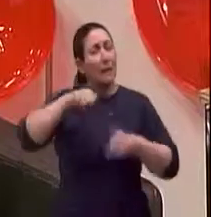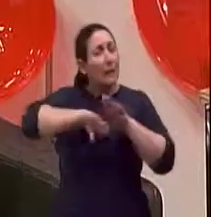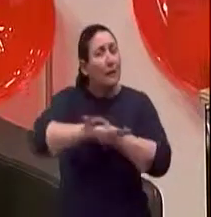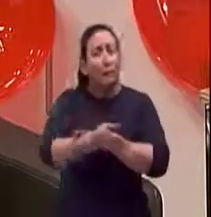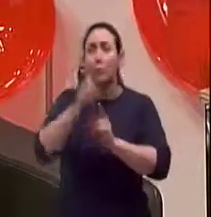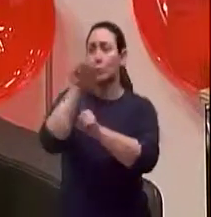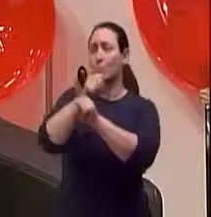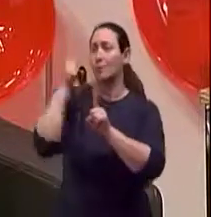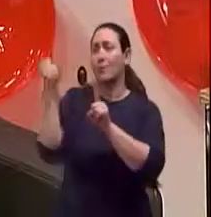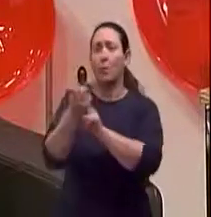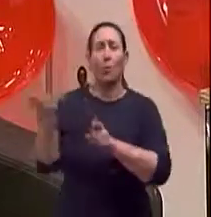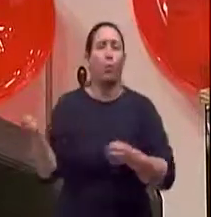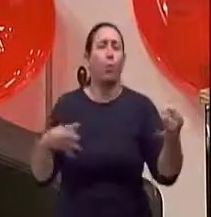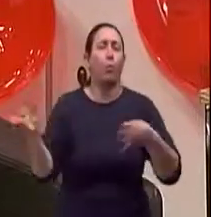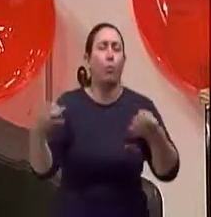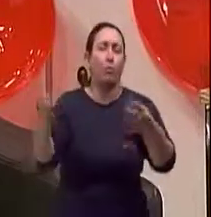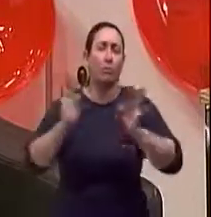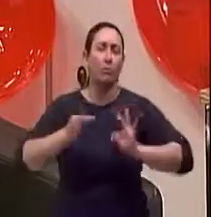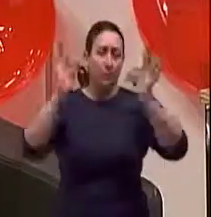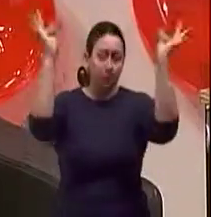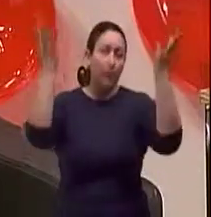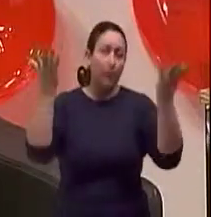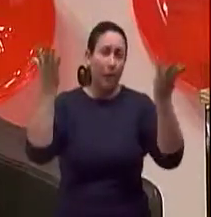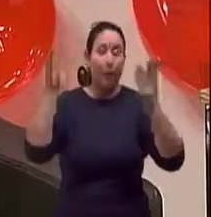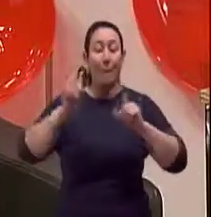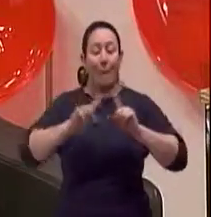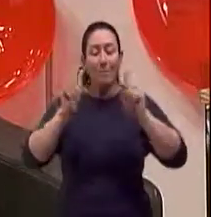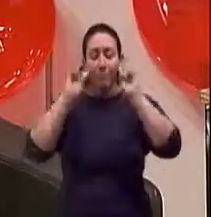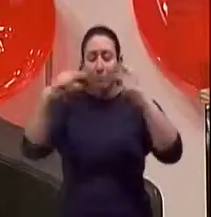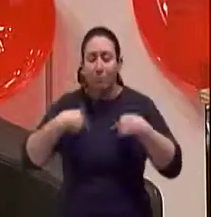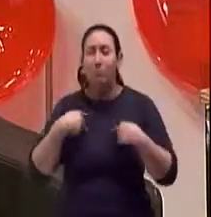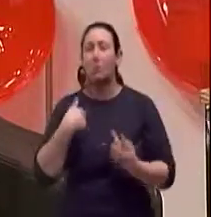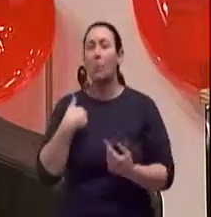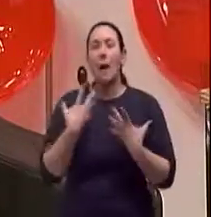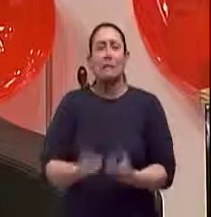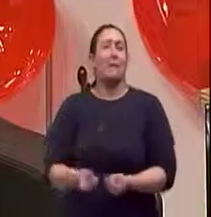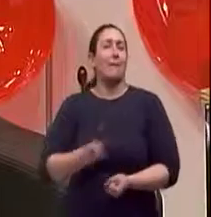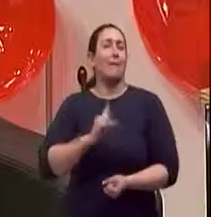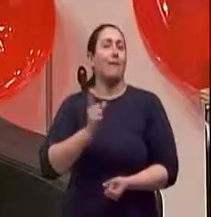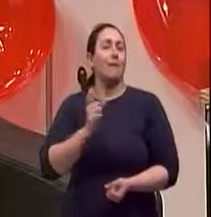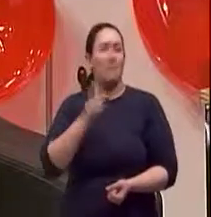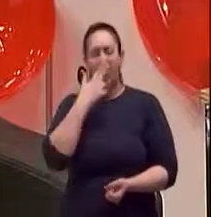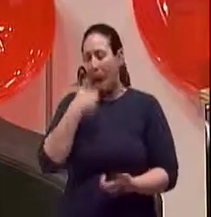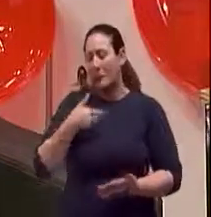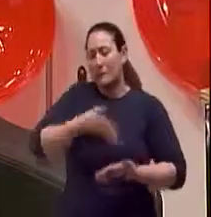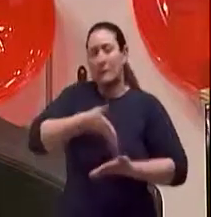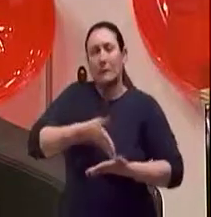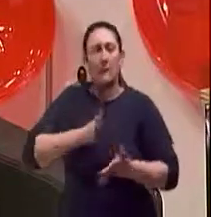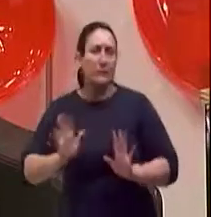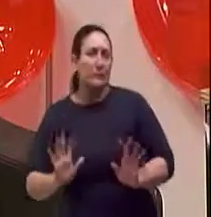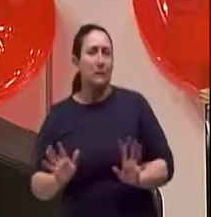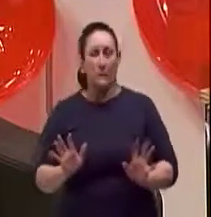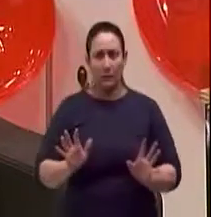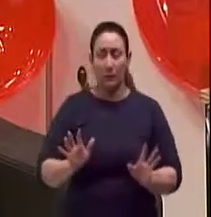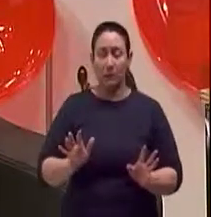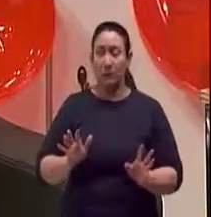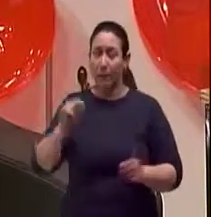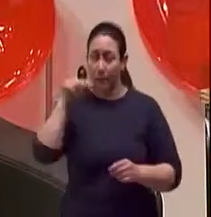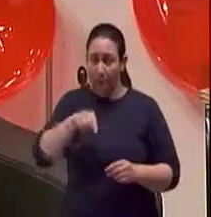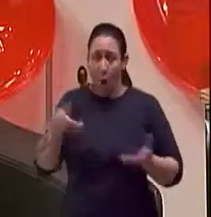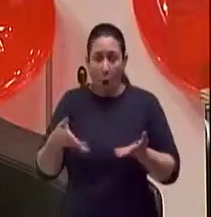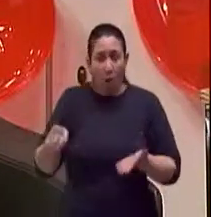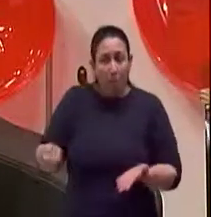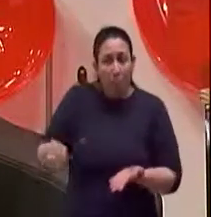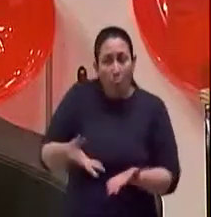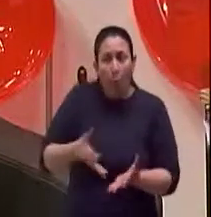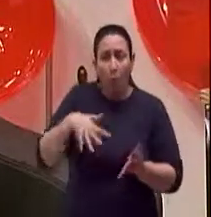interno, então a gente diz, o auto preconceito, porque não está aceitando o seu envelhecimento, entrar nessa geração